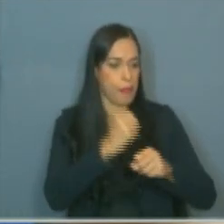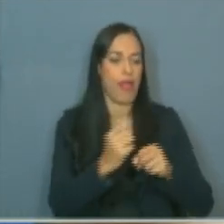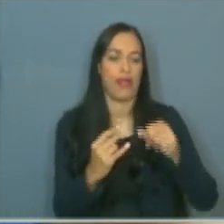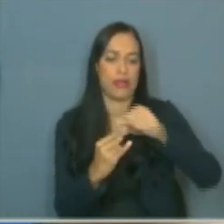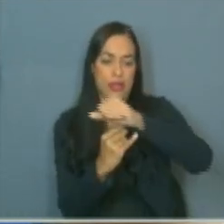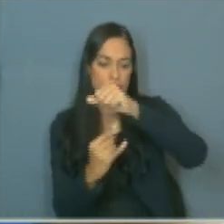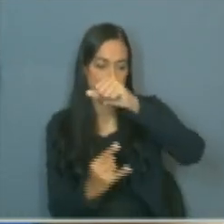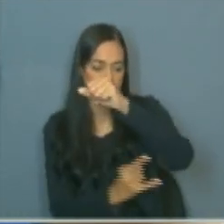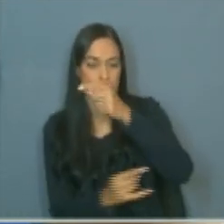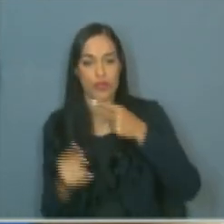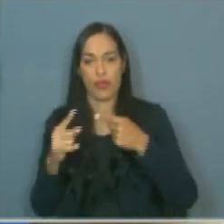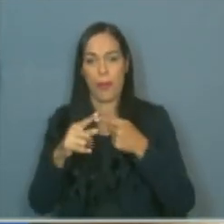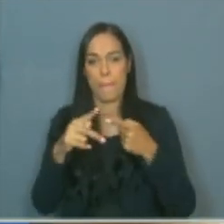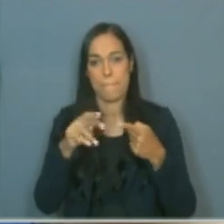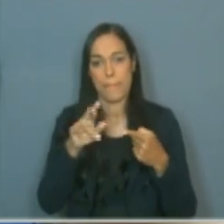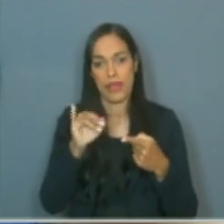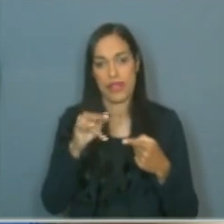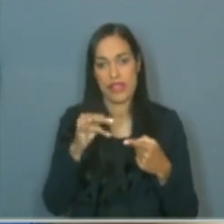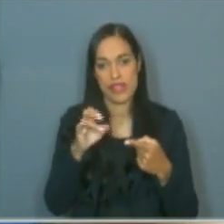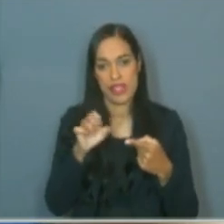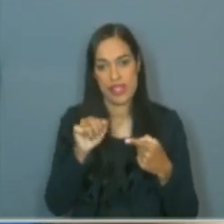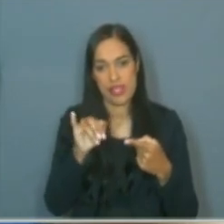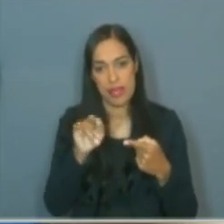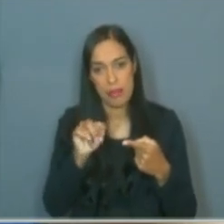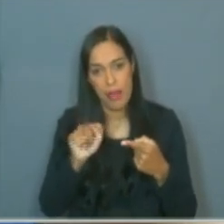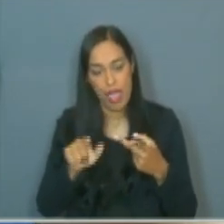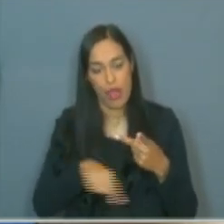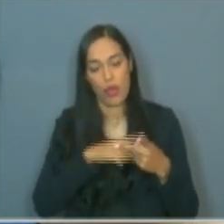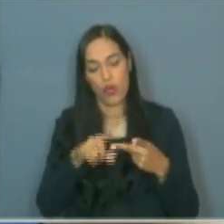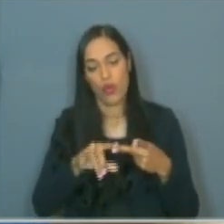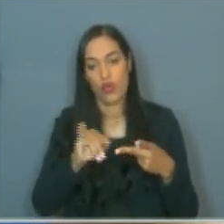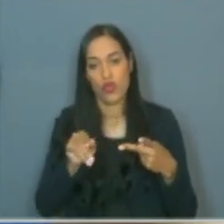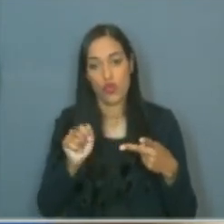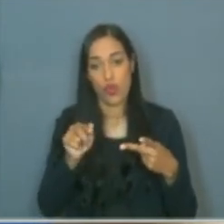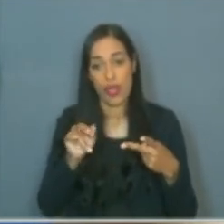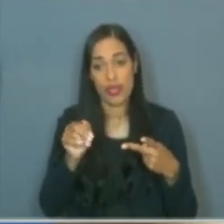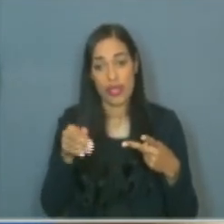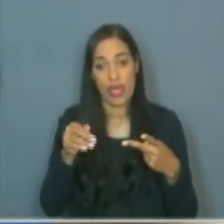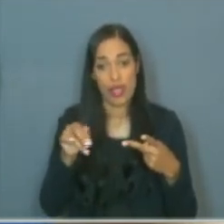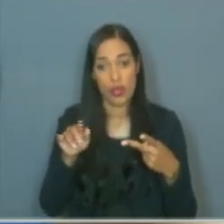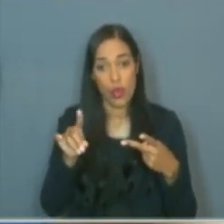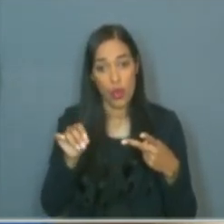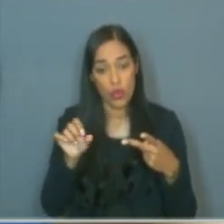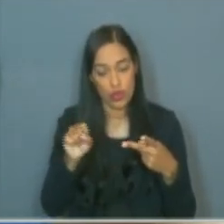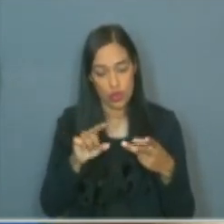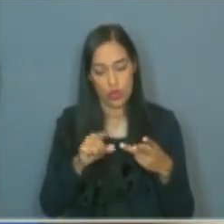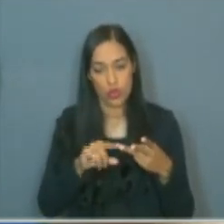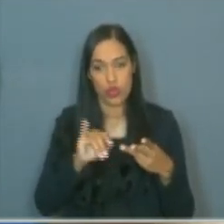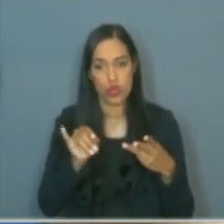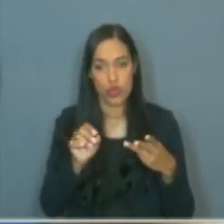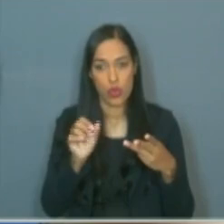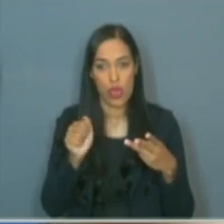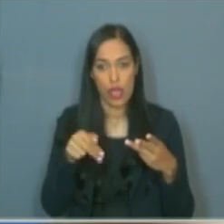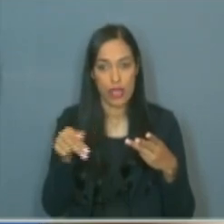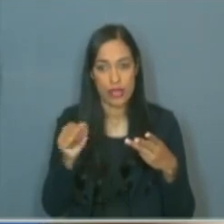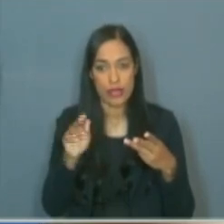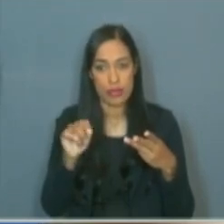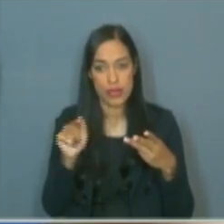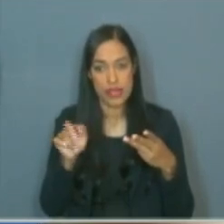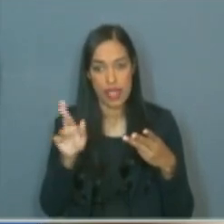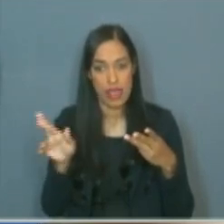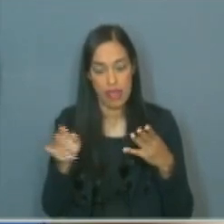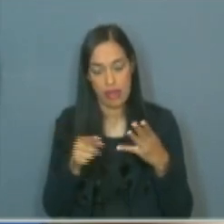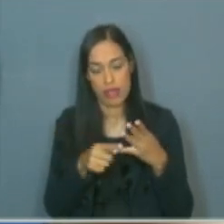pontes Princesa Isabel, Joaquim Cardoso, Joana Bezerra e 12 de setembro, mais